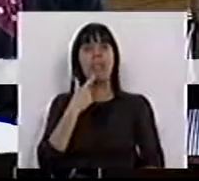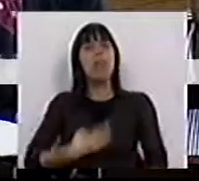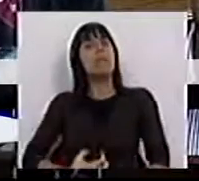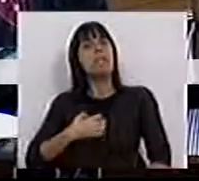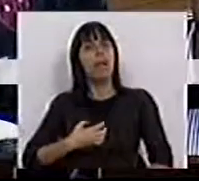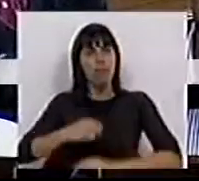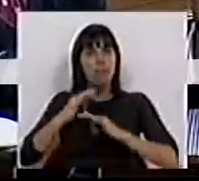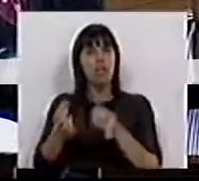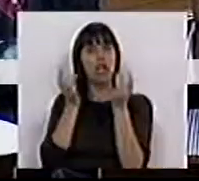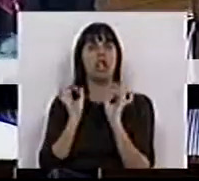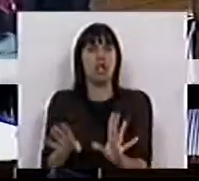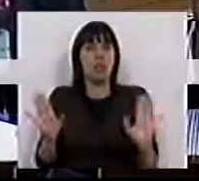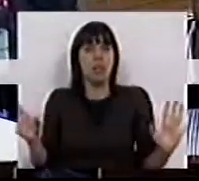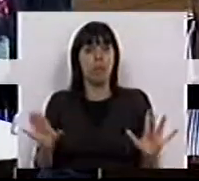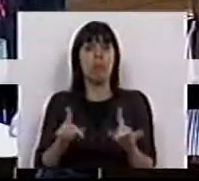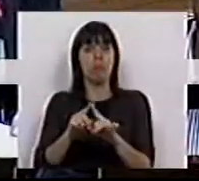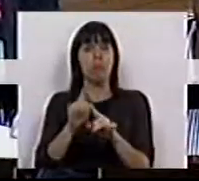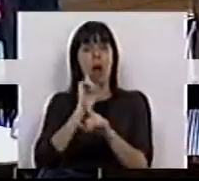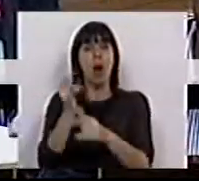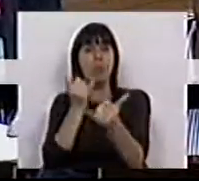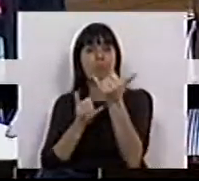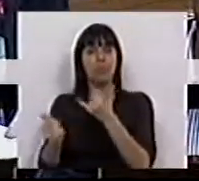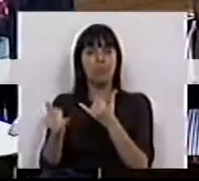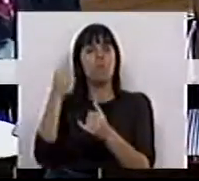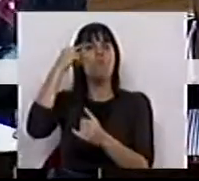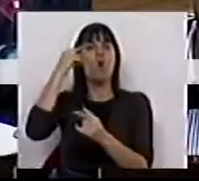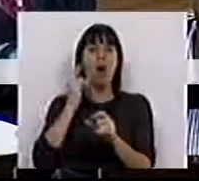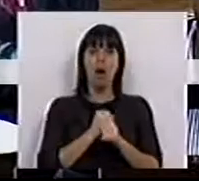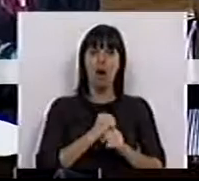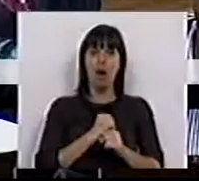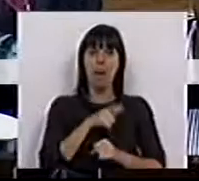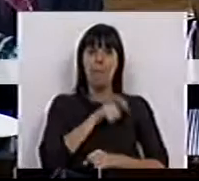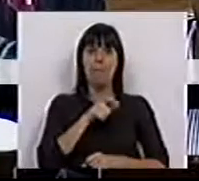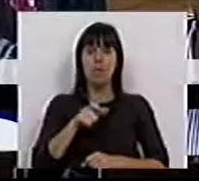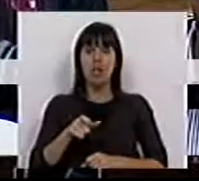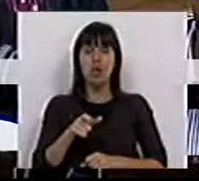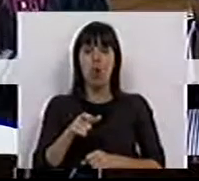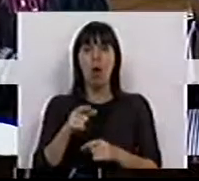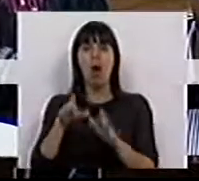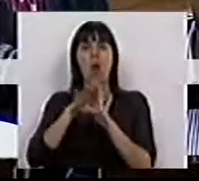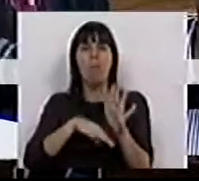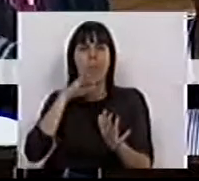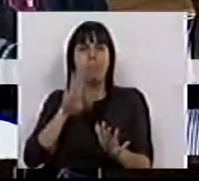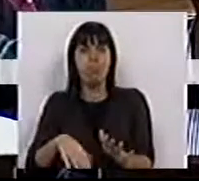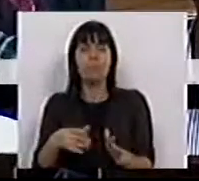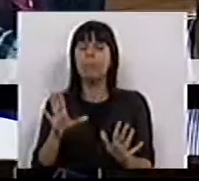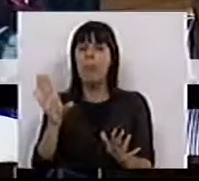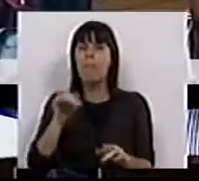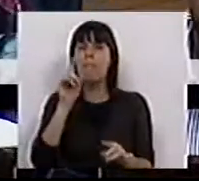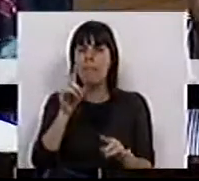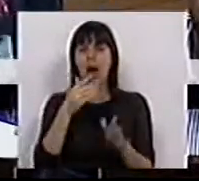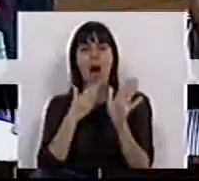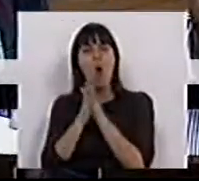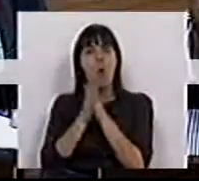exatamente despedir, para em seu lugar colocar trabalhadores com vínculo precário. Mais,